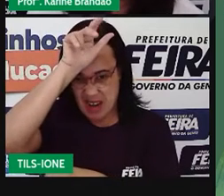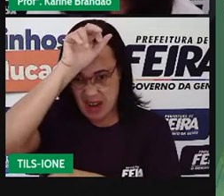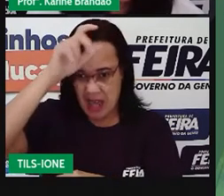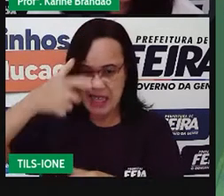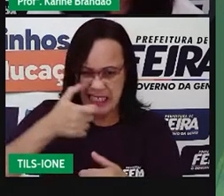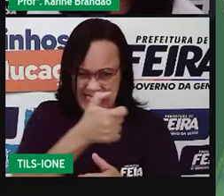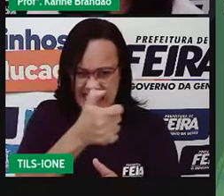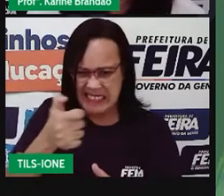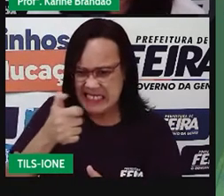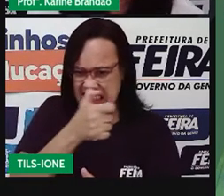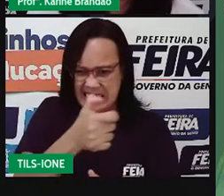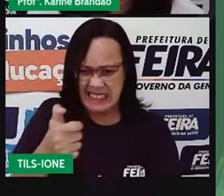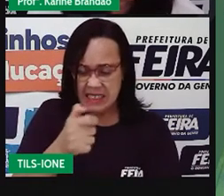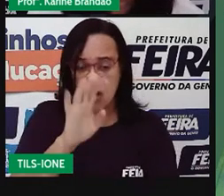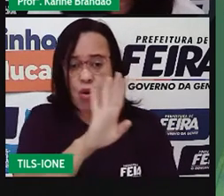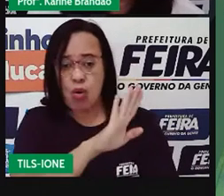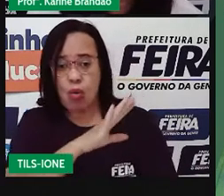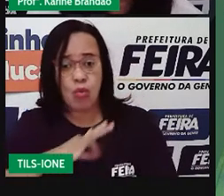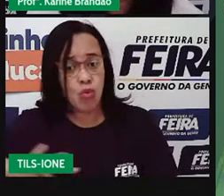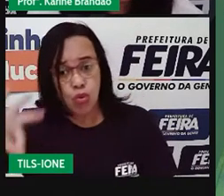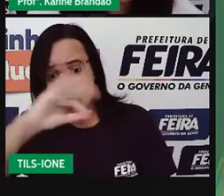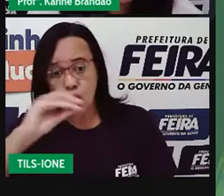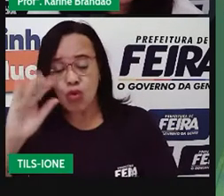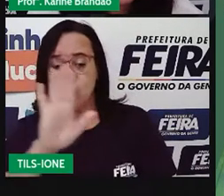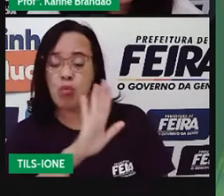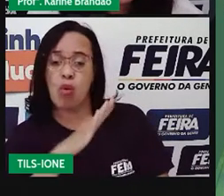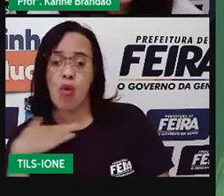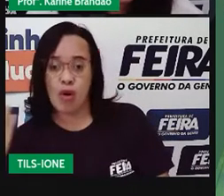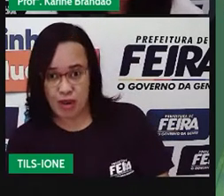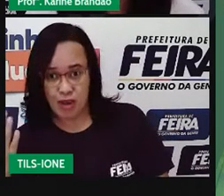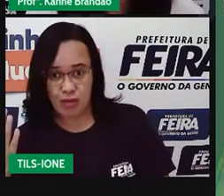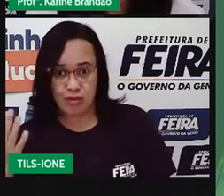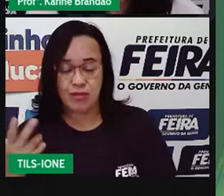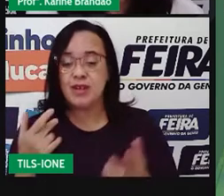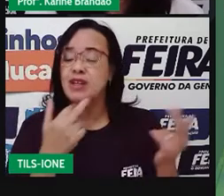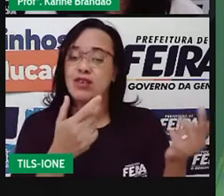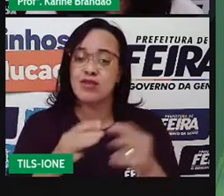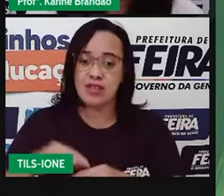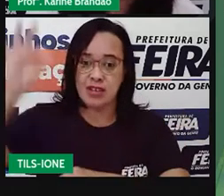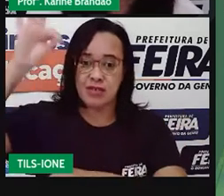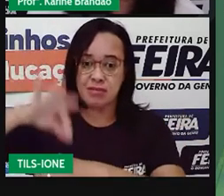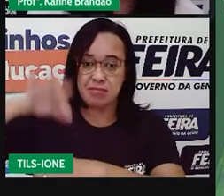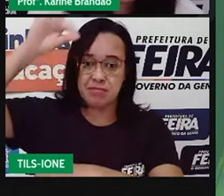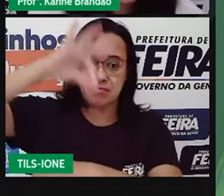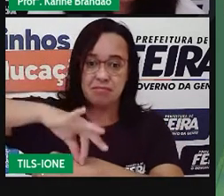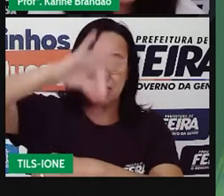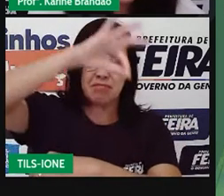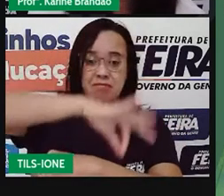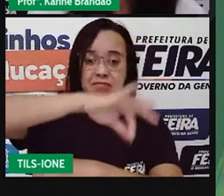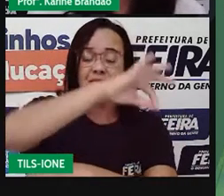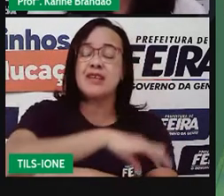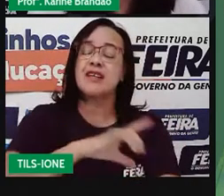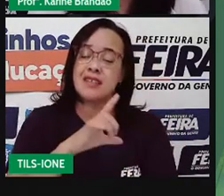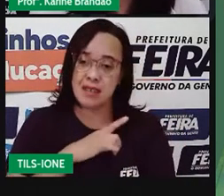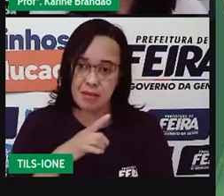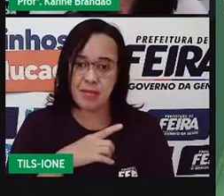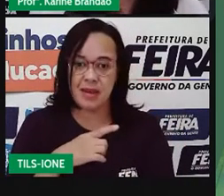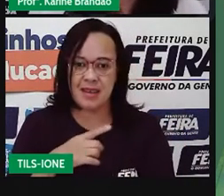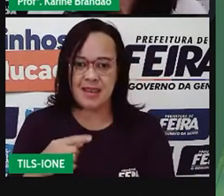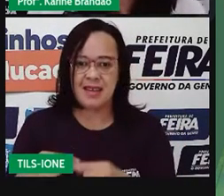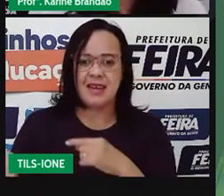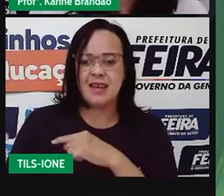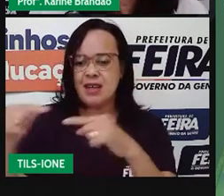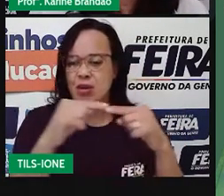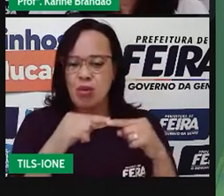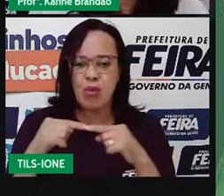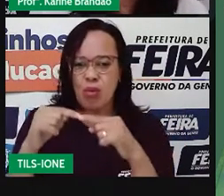Todos morreram, inclusive o grilo, que se absteve do voto. É uma relação com o voto, e como é